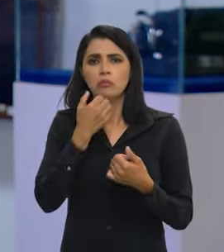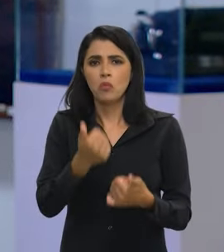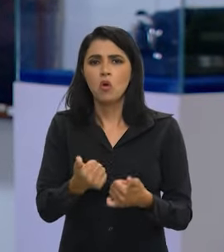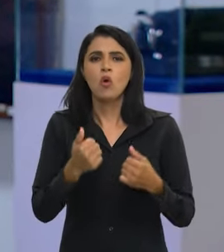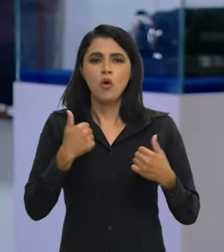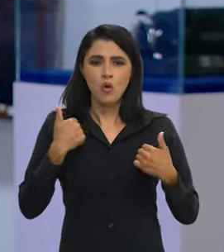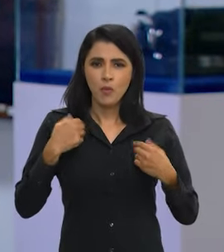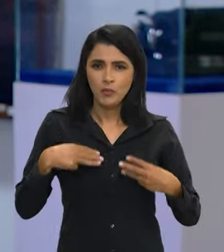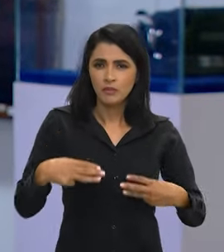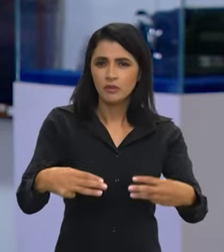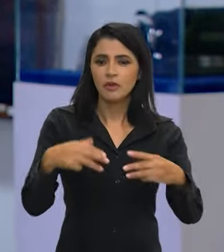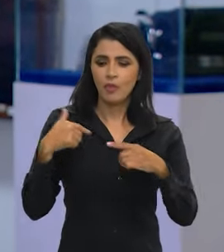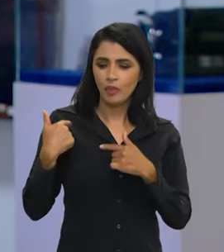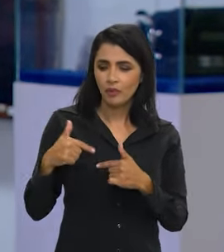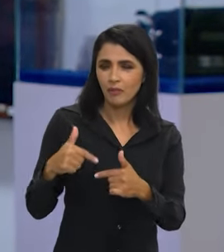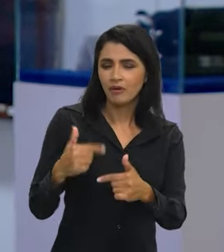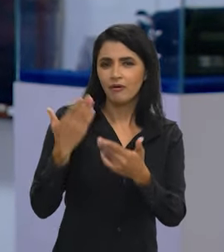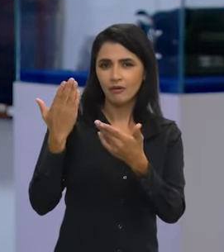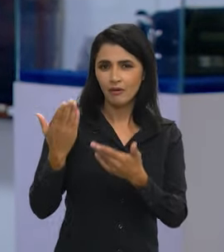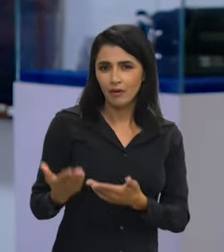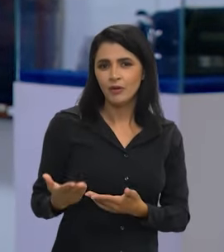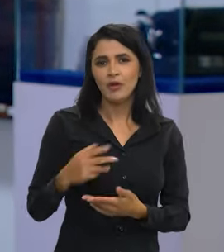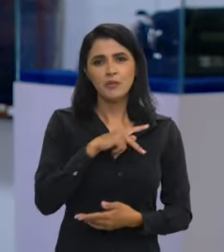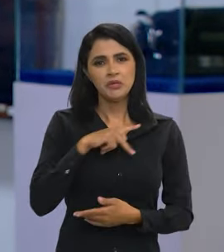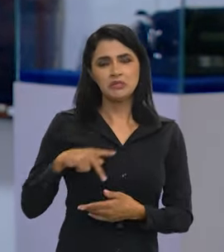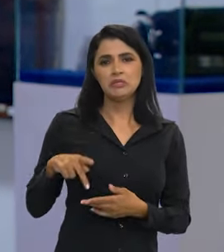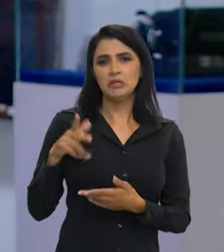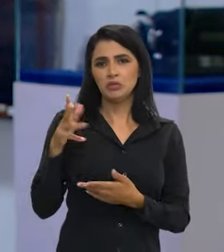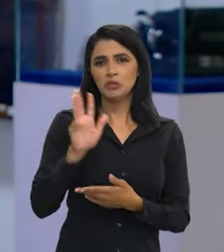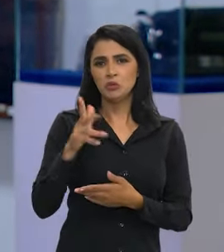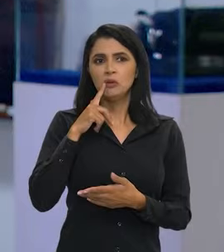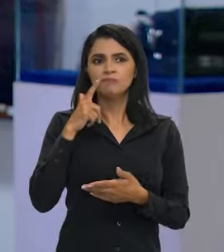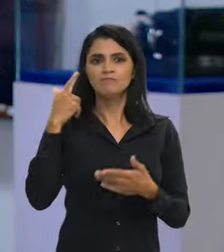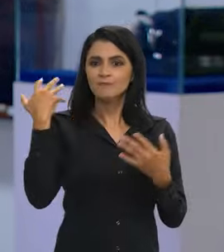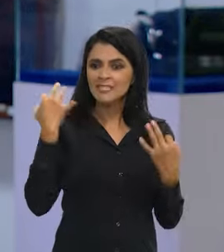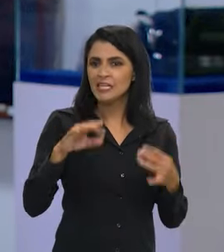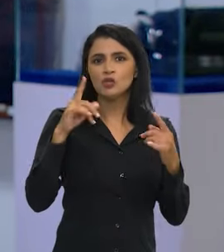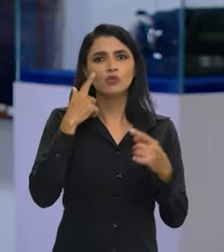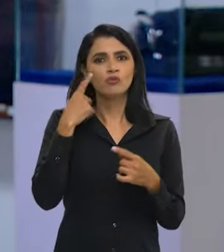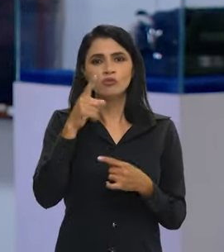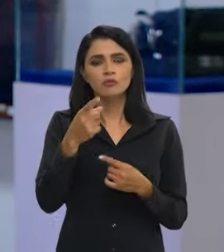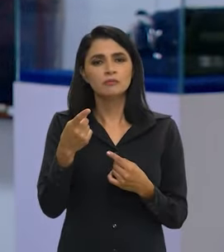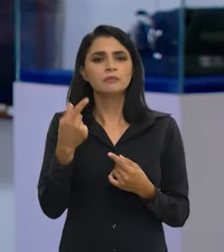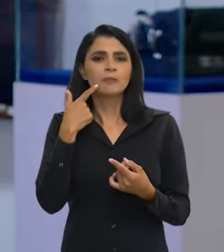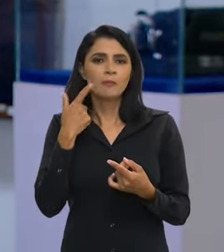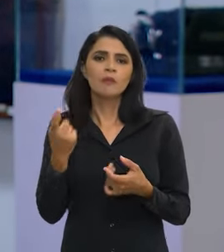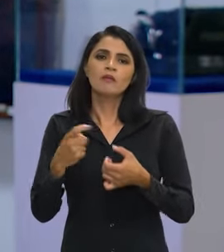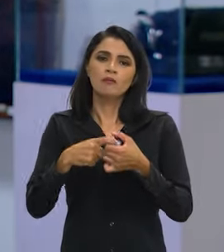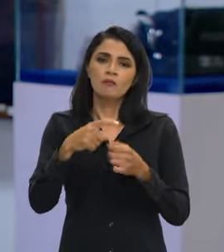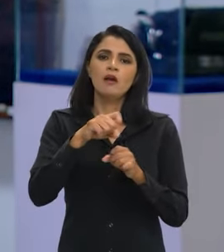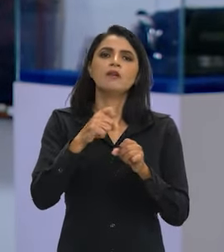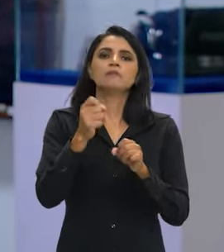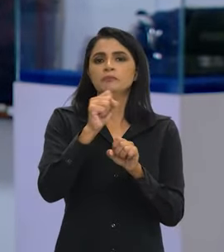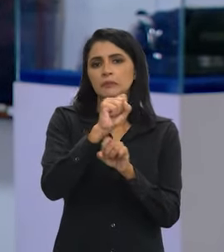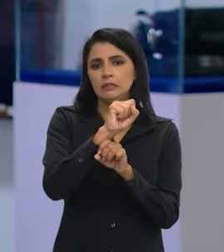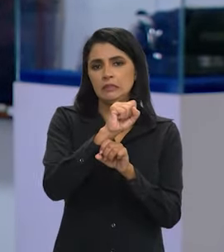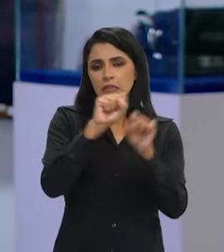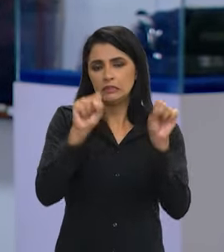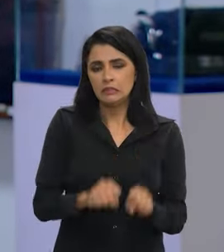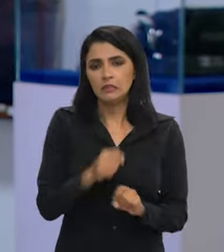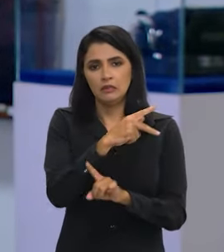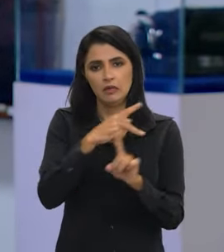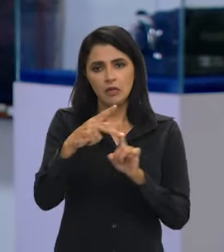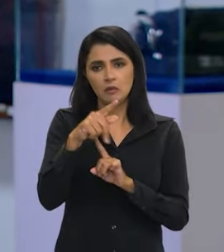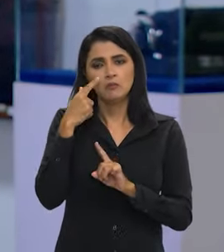Eu acho que o Ministério do Trabalho, o presidente Lula, nisso, fizeram um golaço, como diz o presidente. Eles vão vir para o sistema, vão estar cobertos e